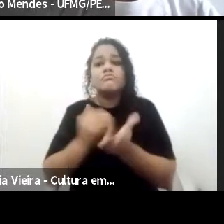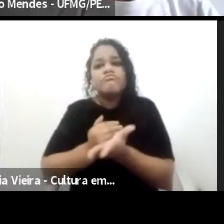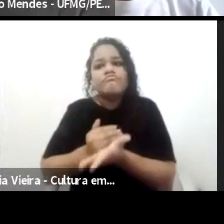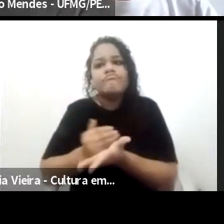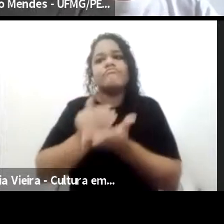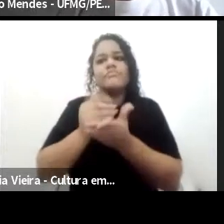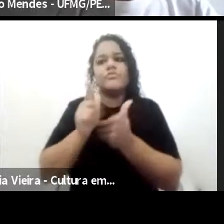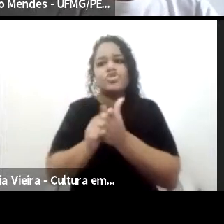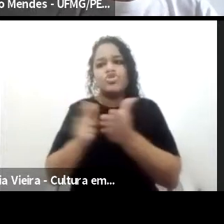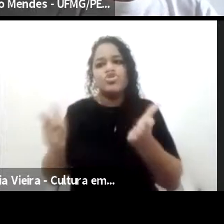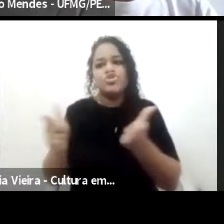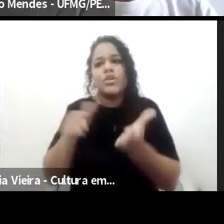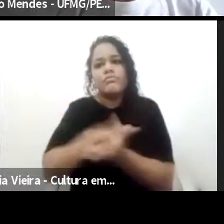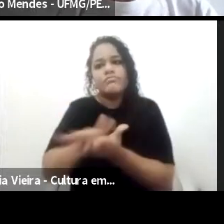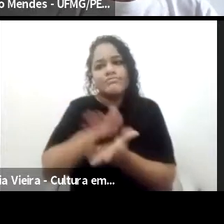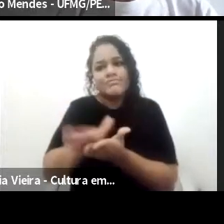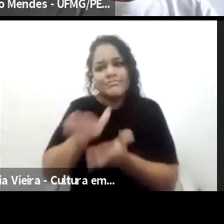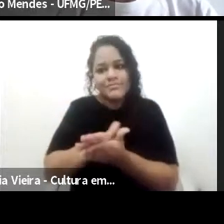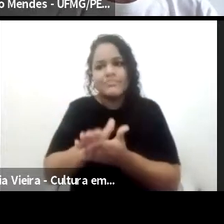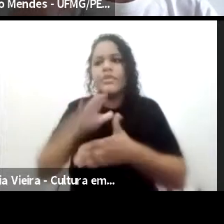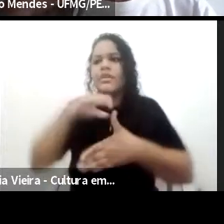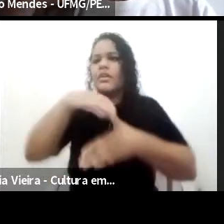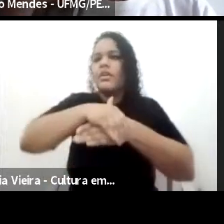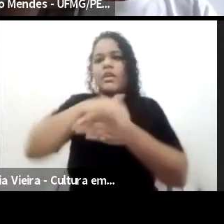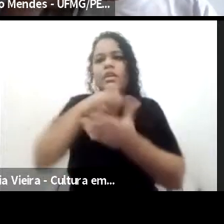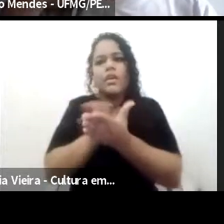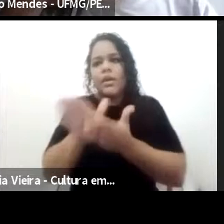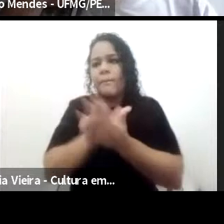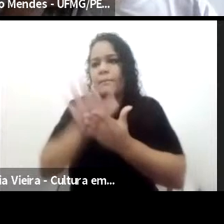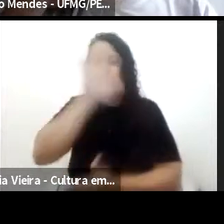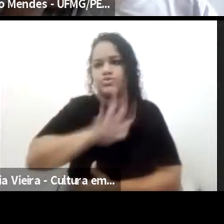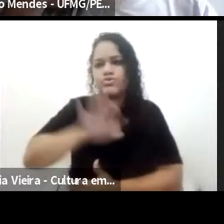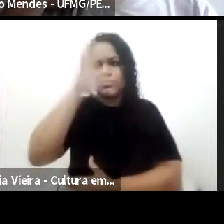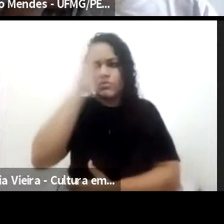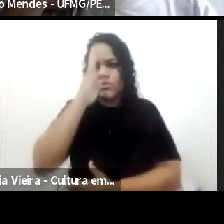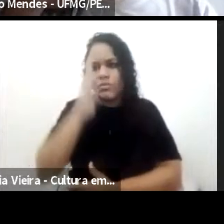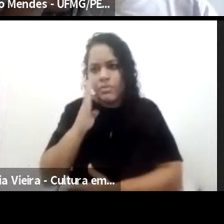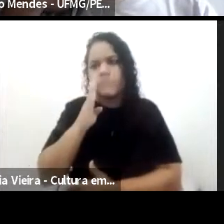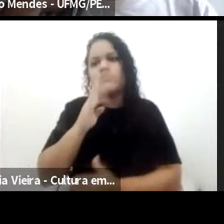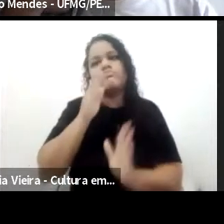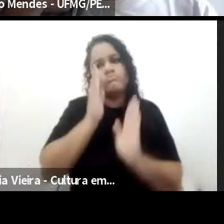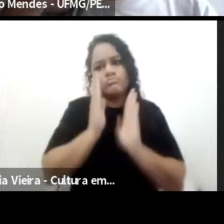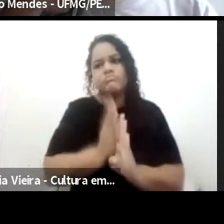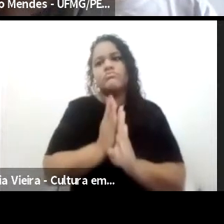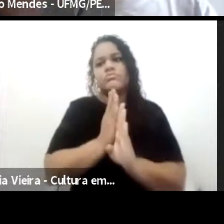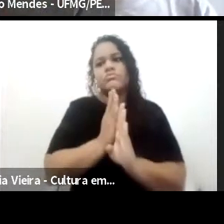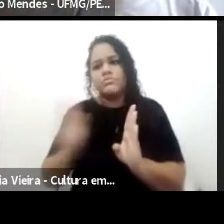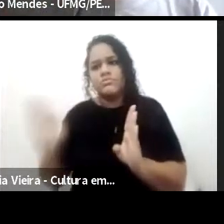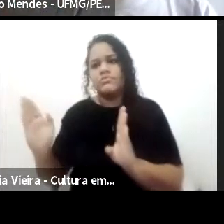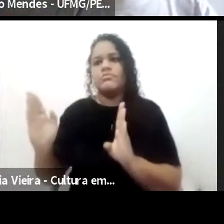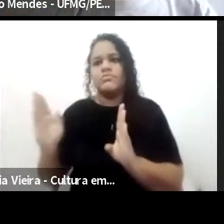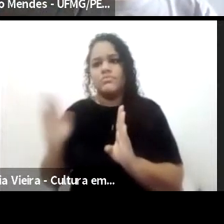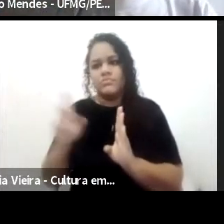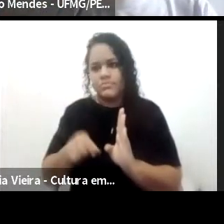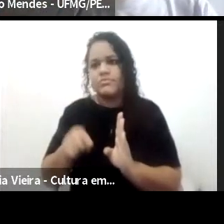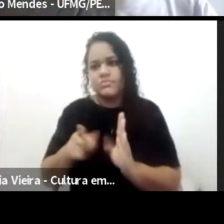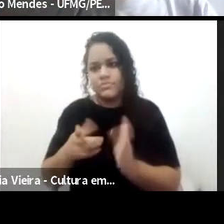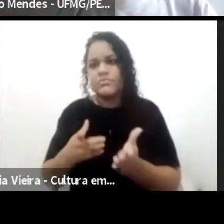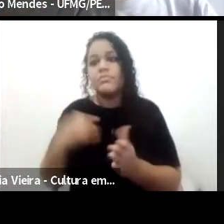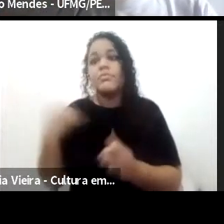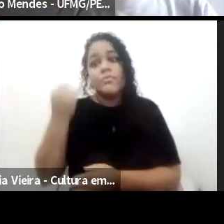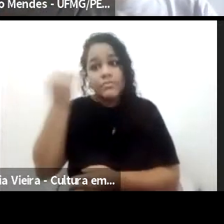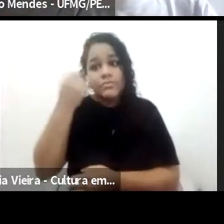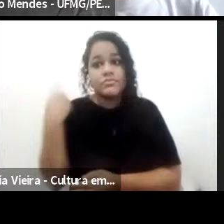imprensa no Brasil, então, isso acho que é ponto muito importante, especialmente para nós, historiadores da